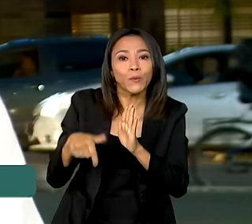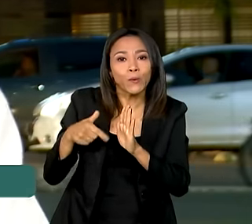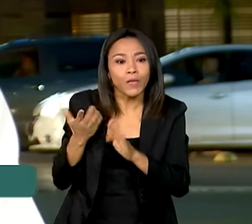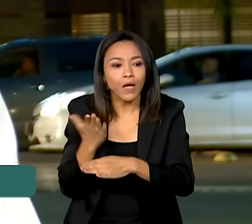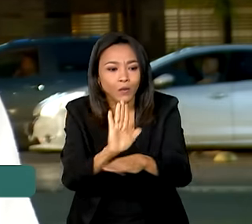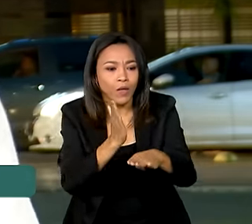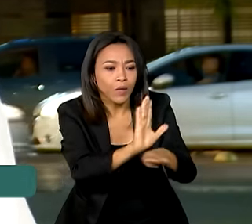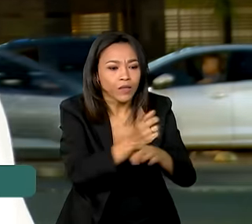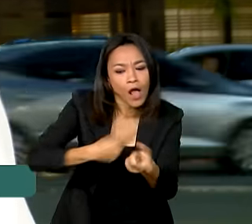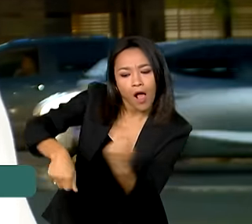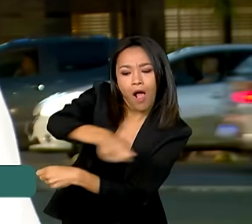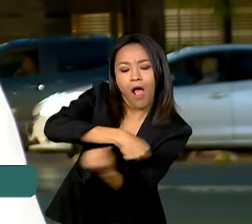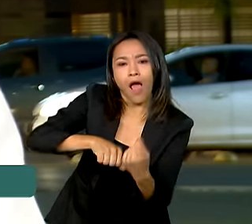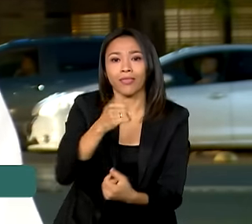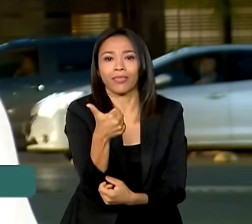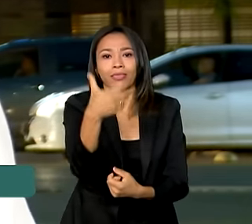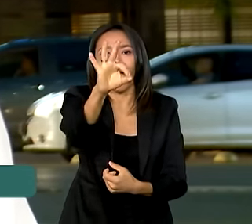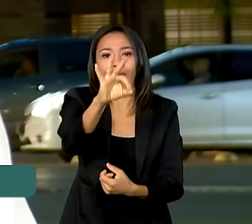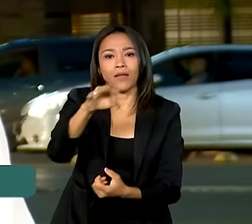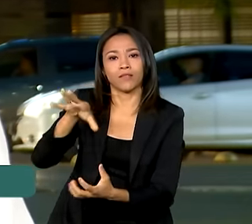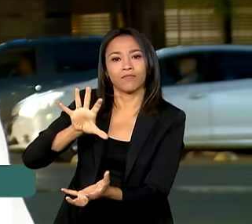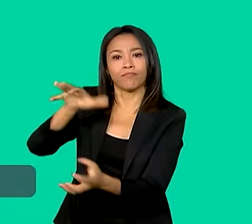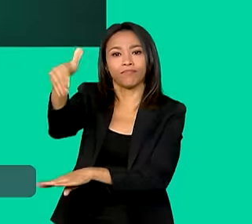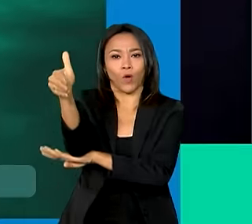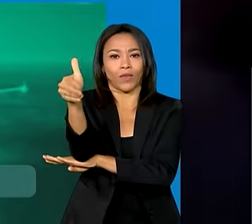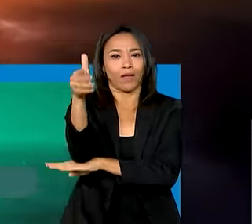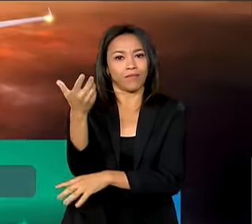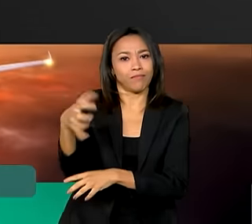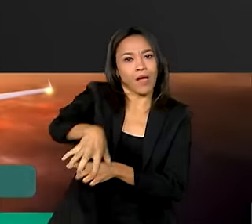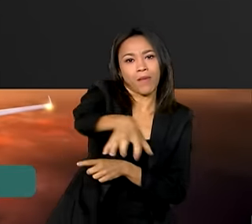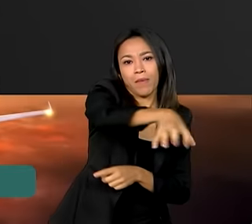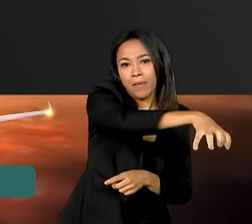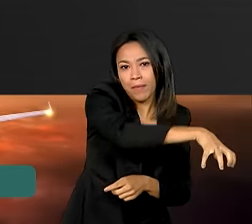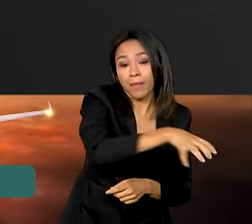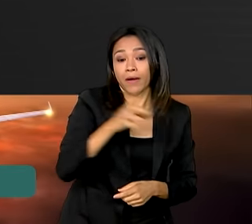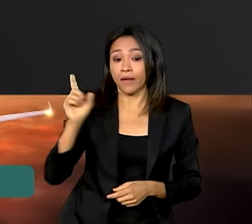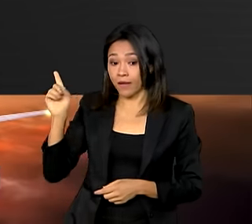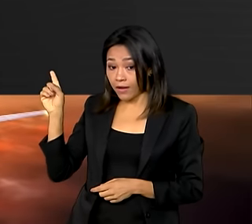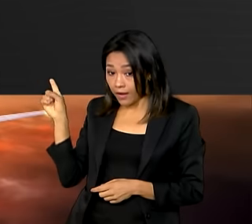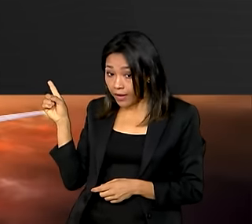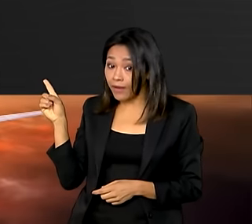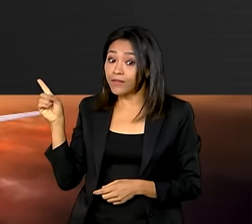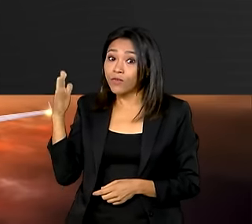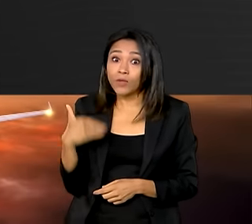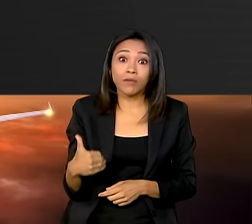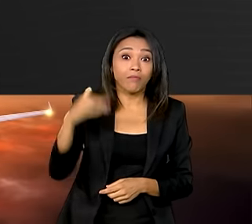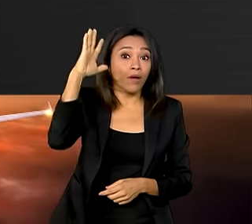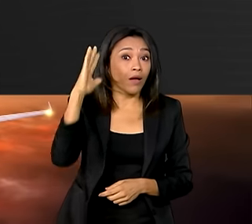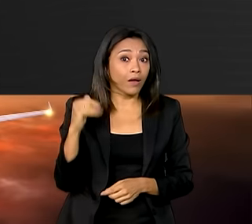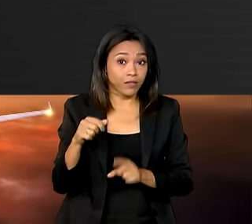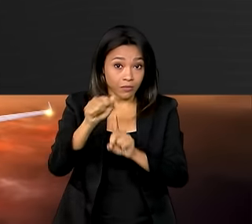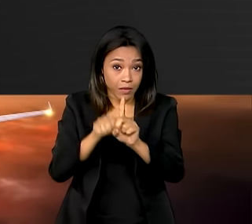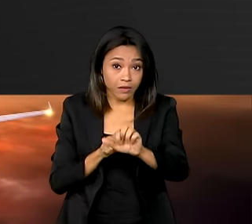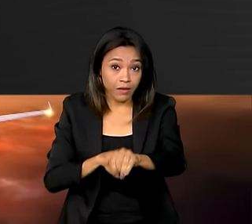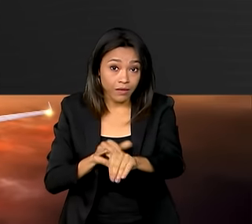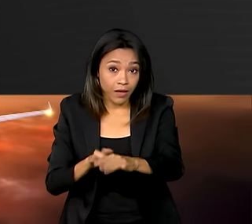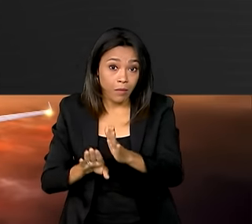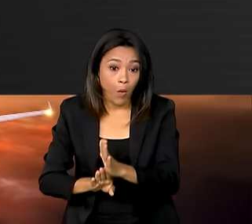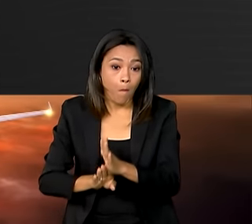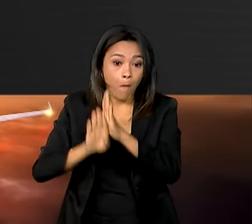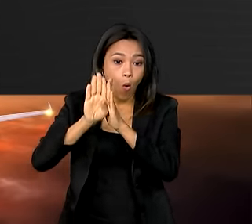econômica com mais de 10 setores, como o de hotelaria. O segmento foi o que mais cresceu em setembro. Faturou